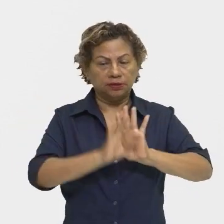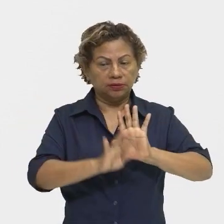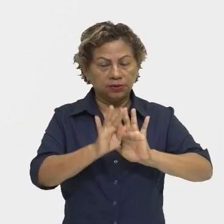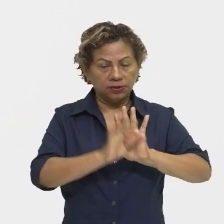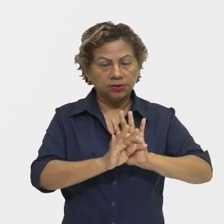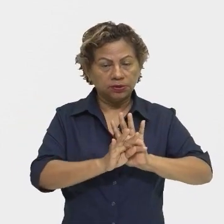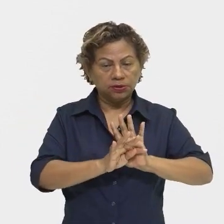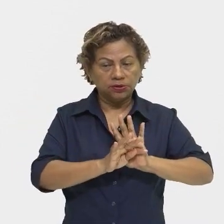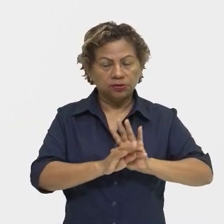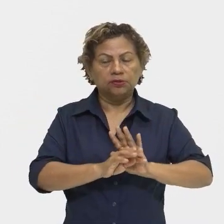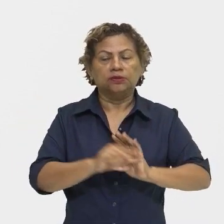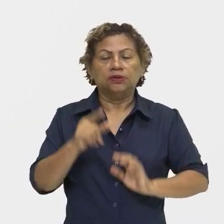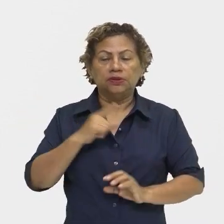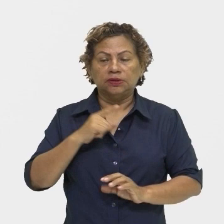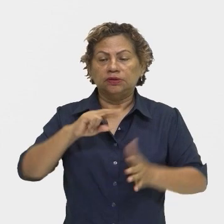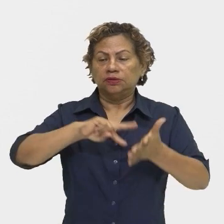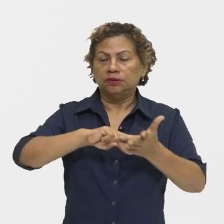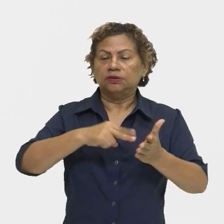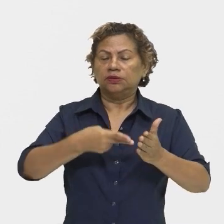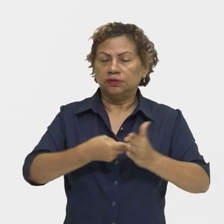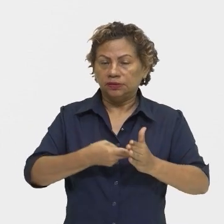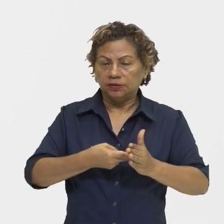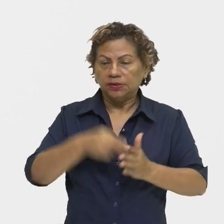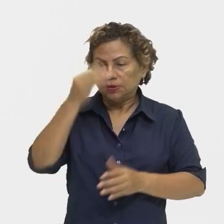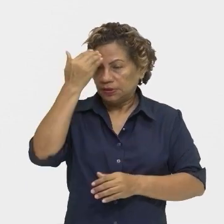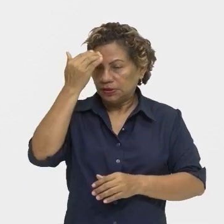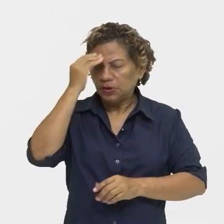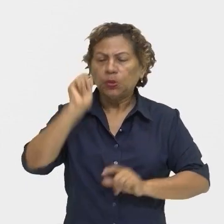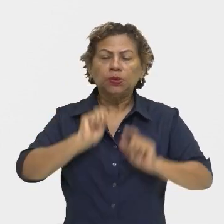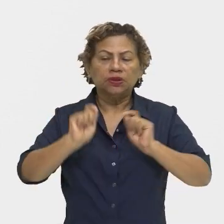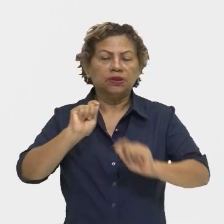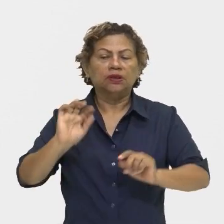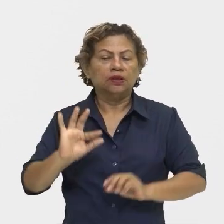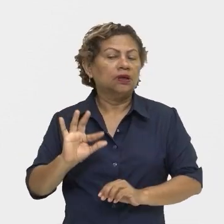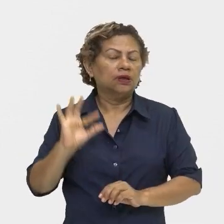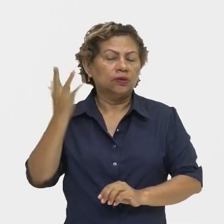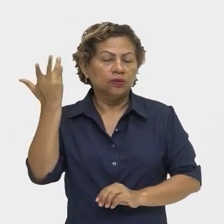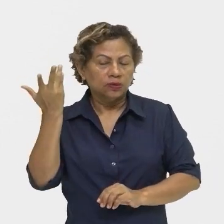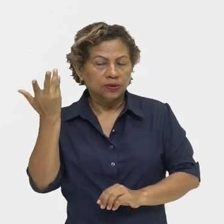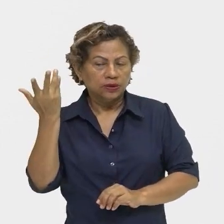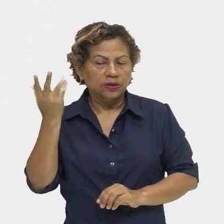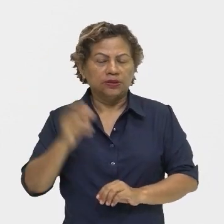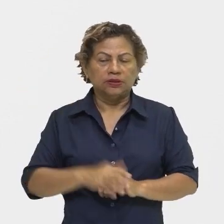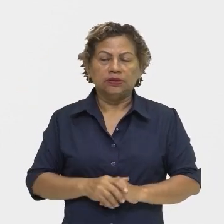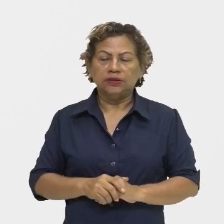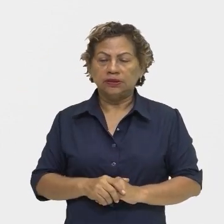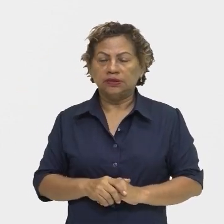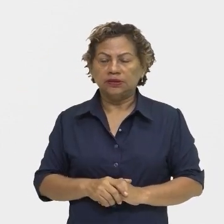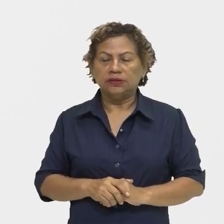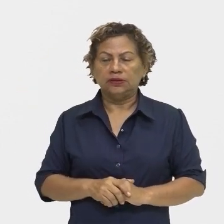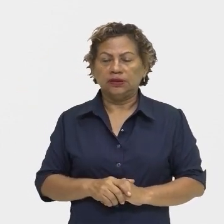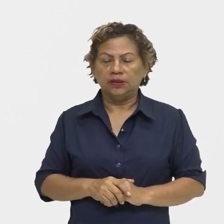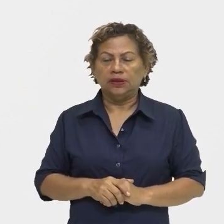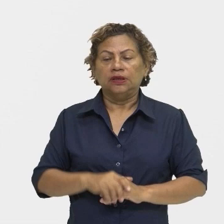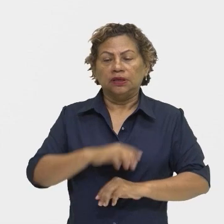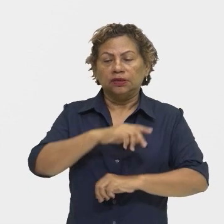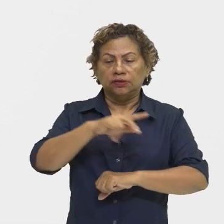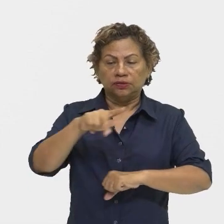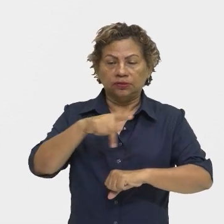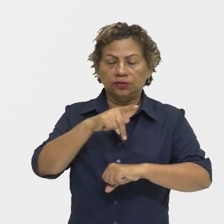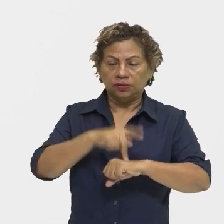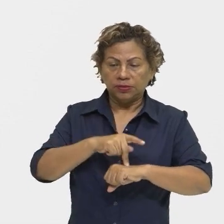significativo, né? Para que a gente saiba o que está acontecendo na nossa região, no nosso país e no mundo.